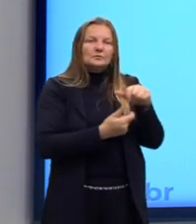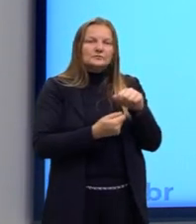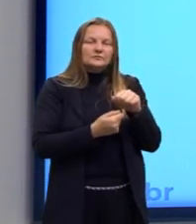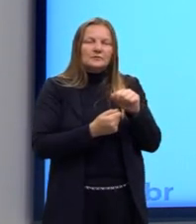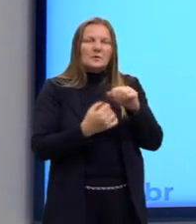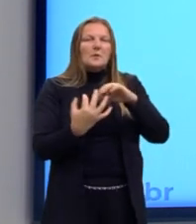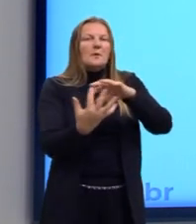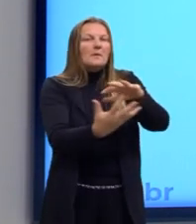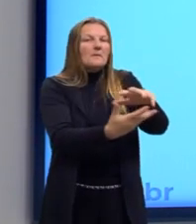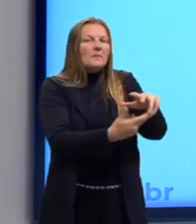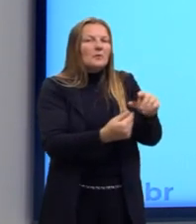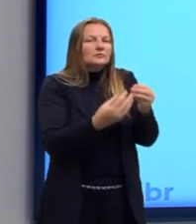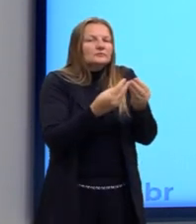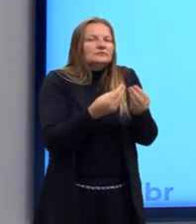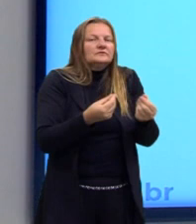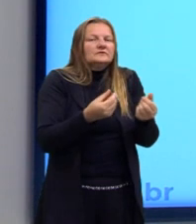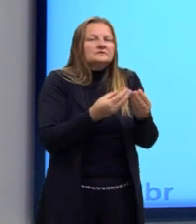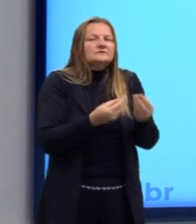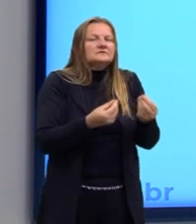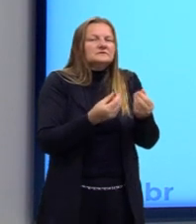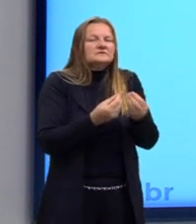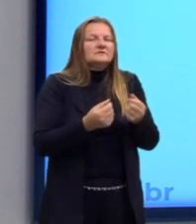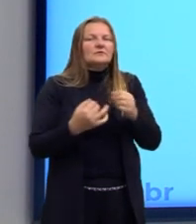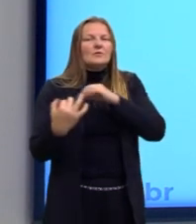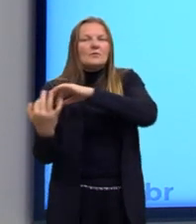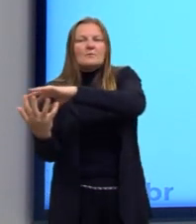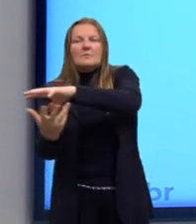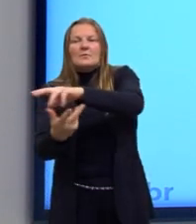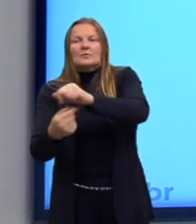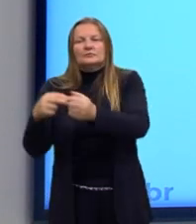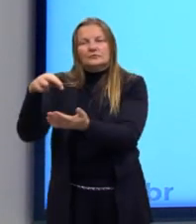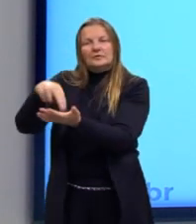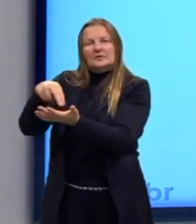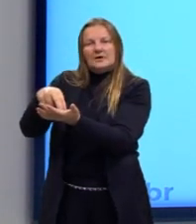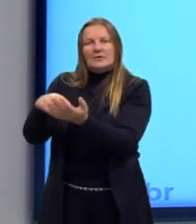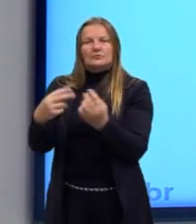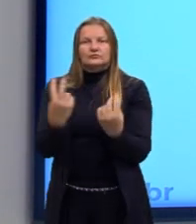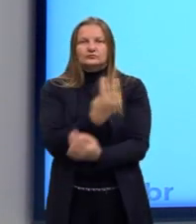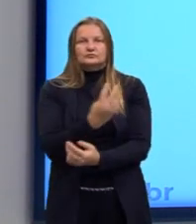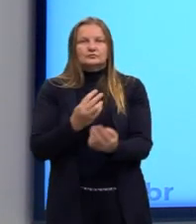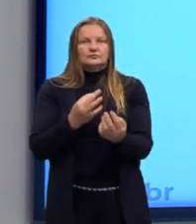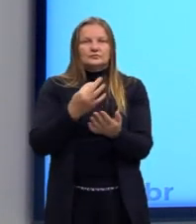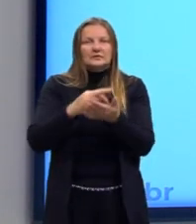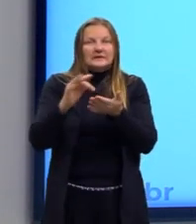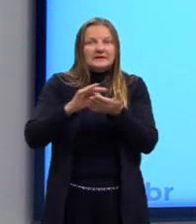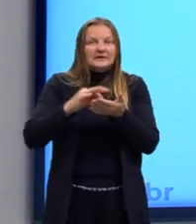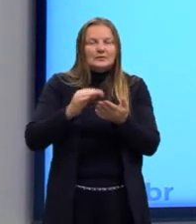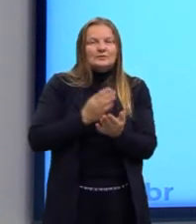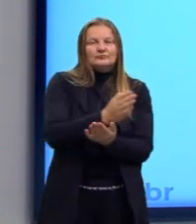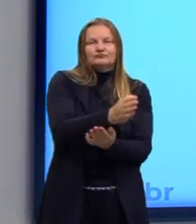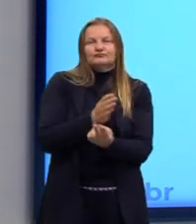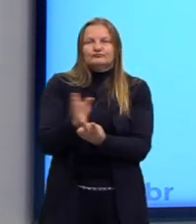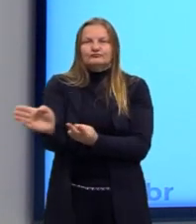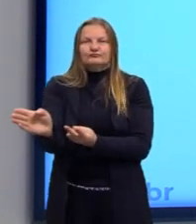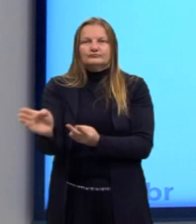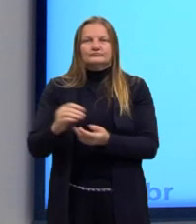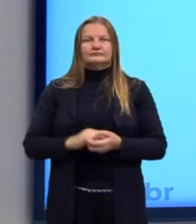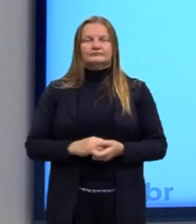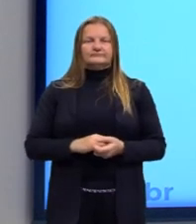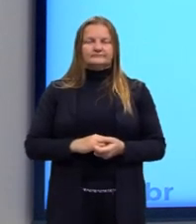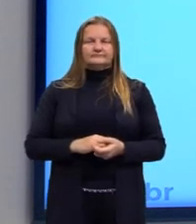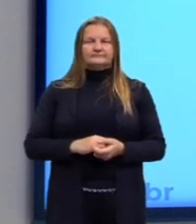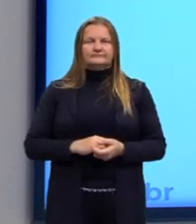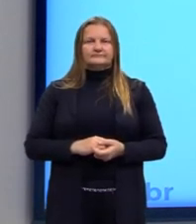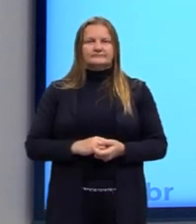sempre junto com nós. O Platão propunha? Essa é a teoria dos dois mundos. Então, para o Platão, a poiesis